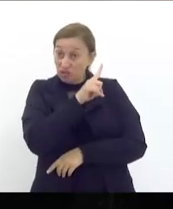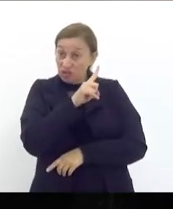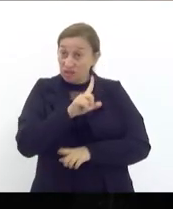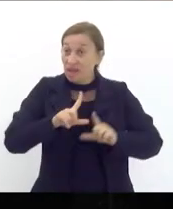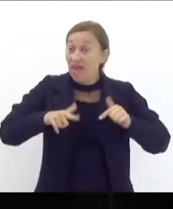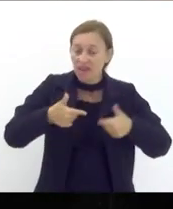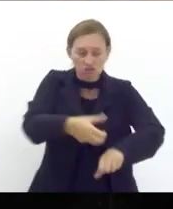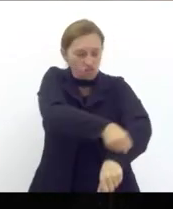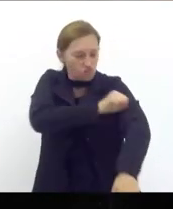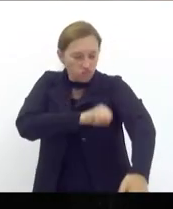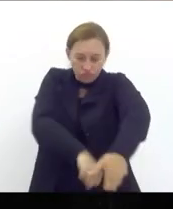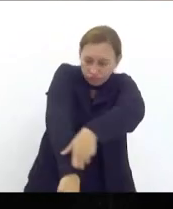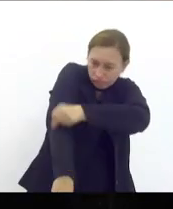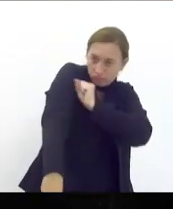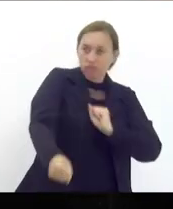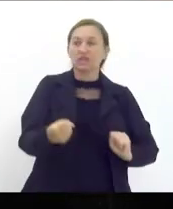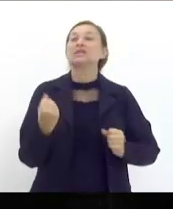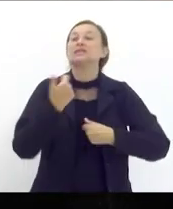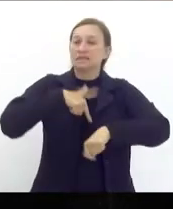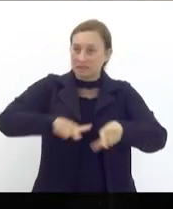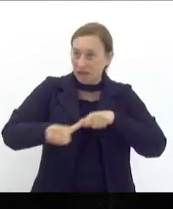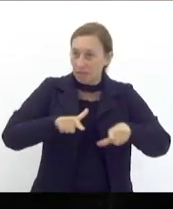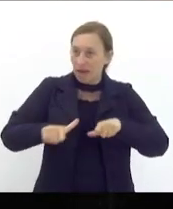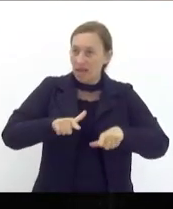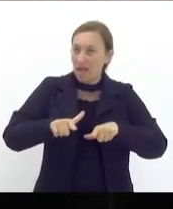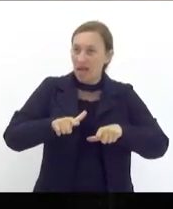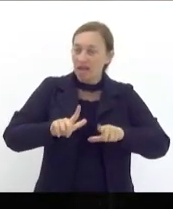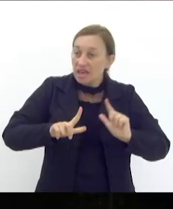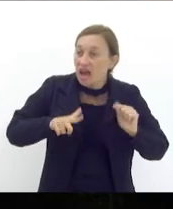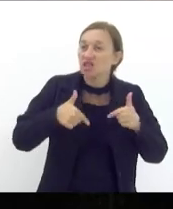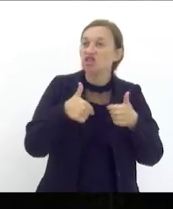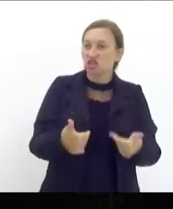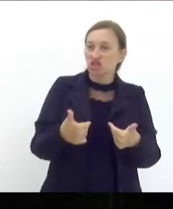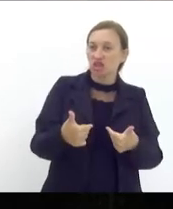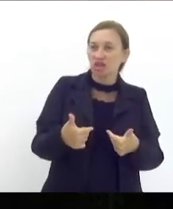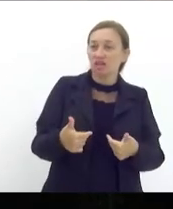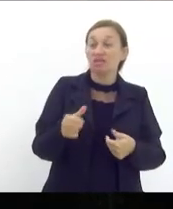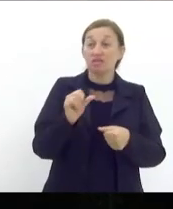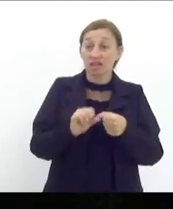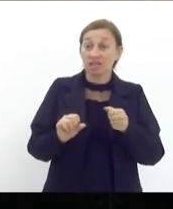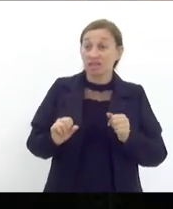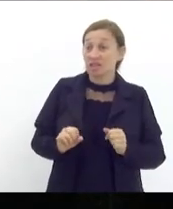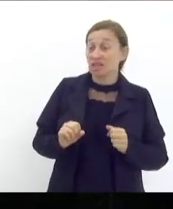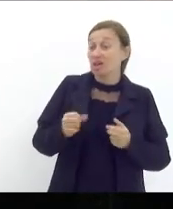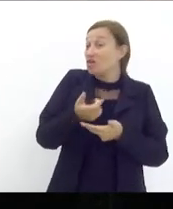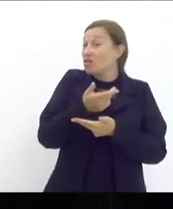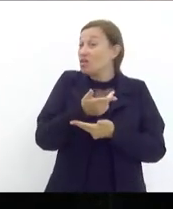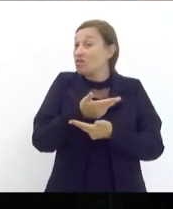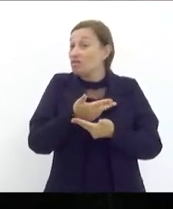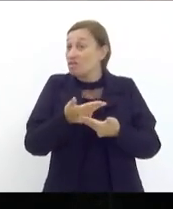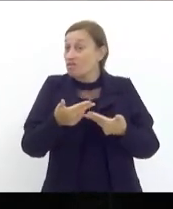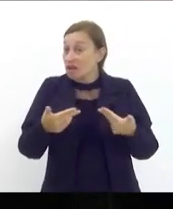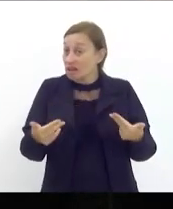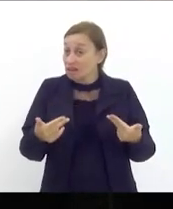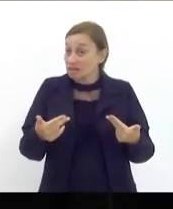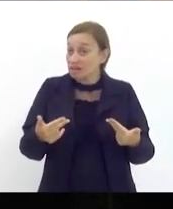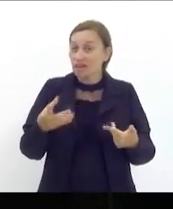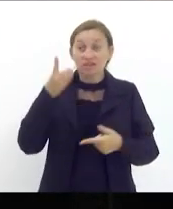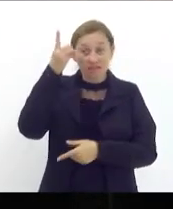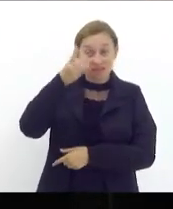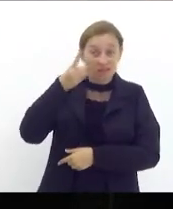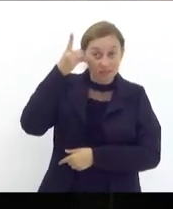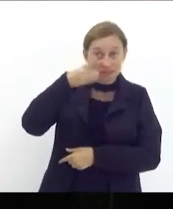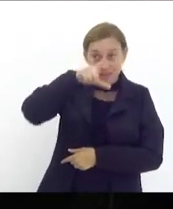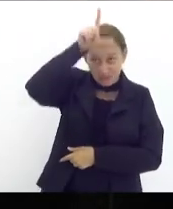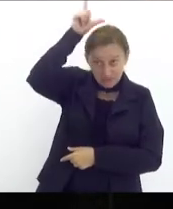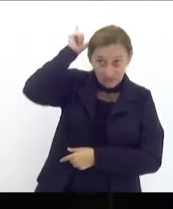arregaçar as mangas trabalhar e efetivamente fazer como muitas das vezes diz o deputado